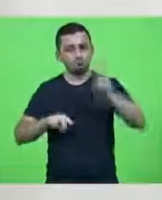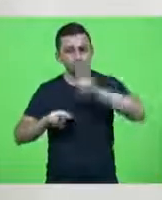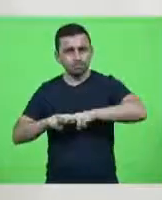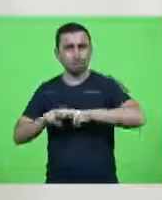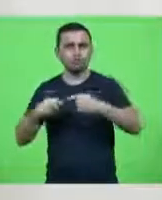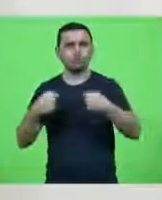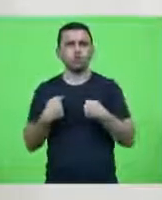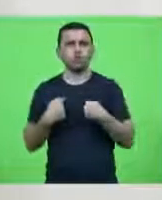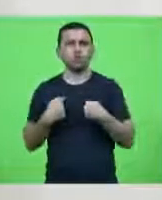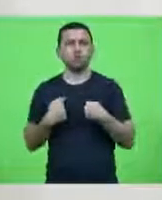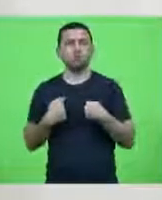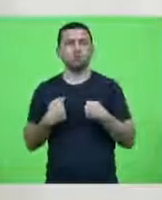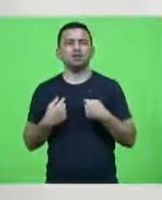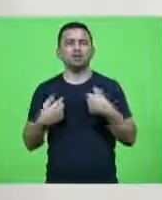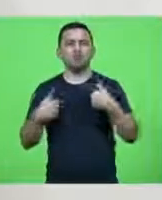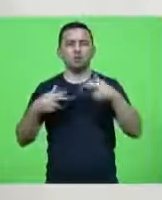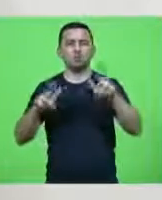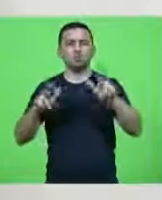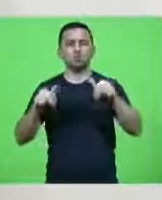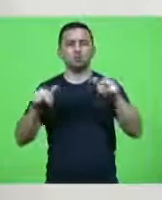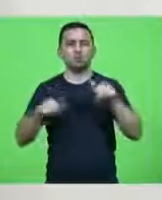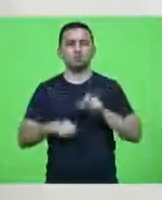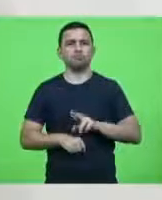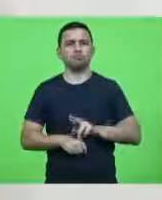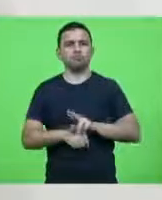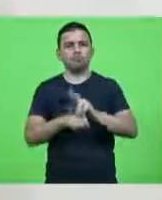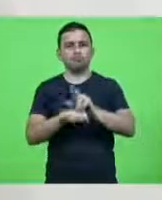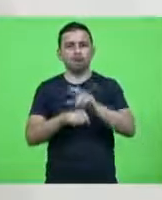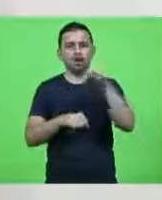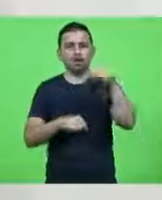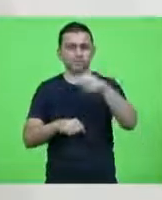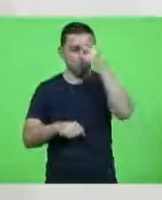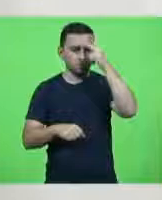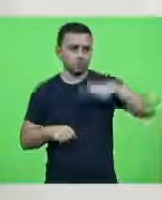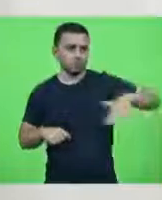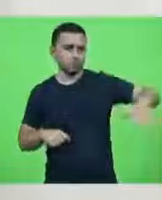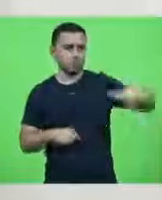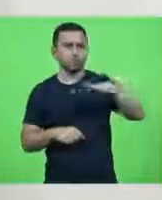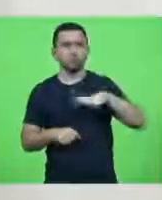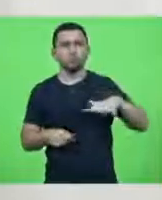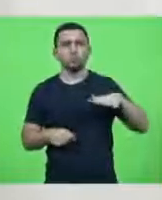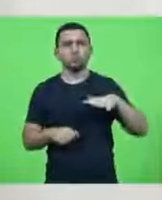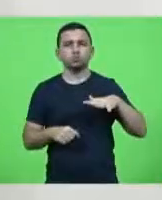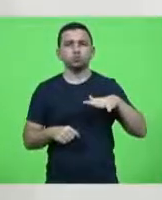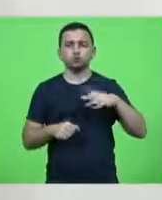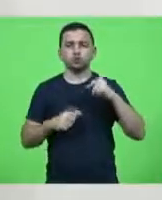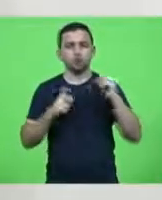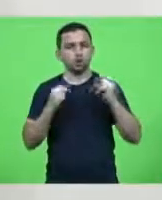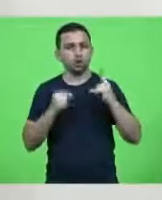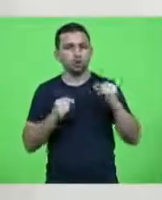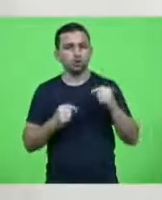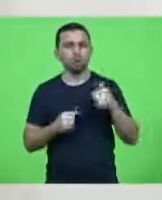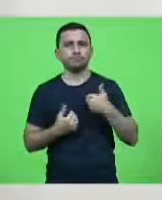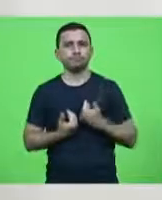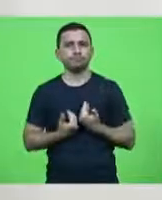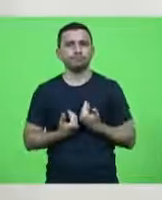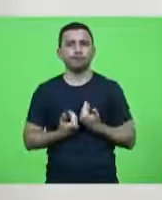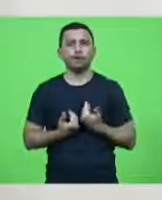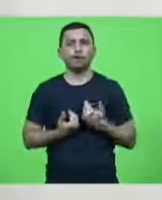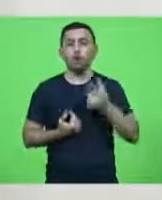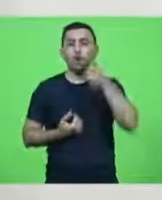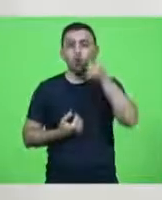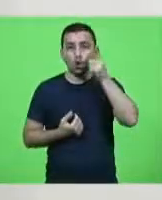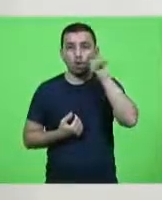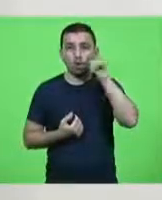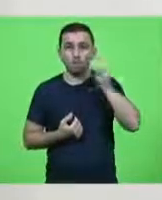deixarei de representar as pessoas que me colocaram aqui de forma espontânea. Ontem, a Bolsa de